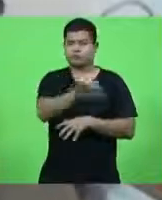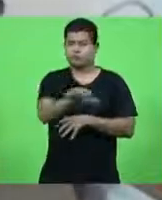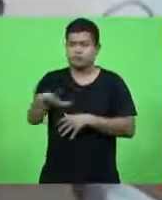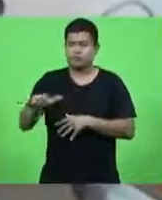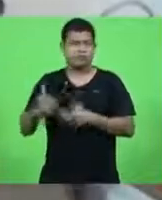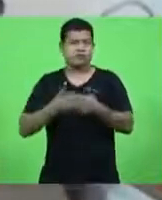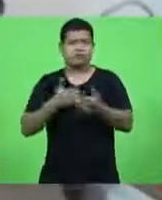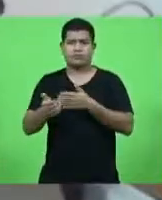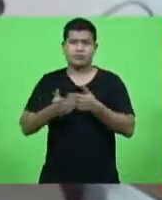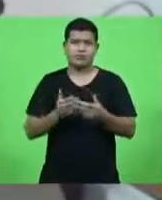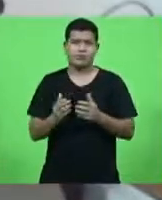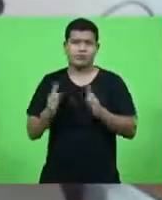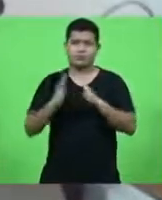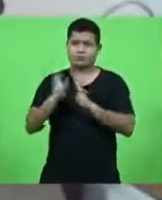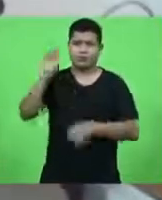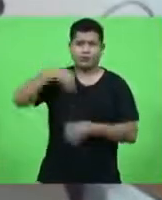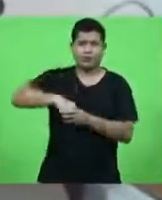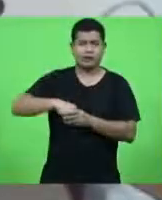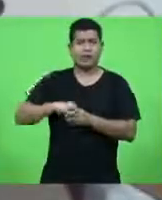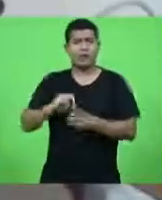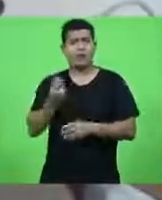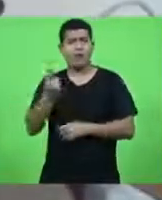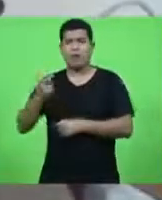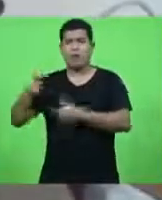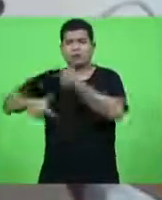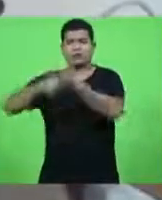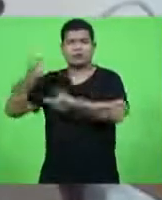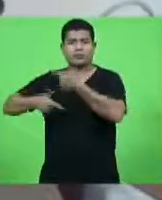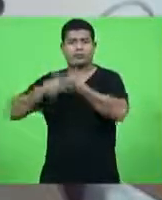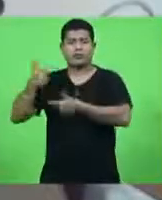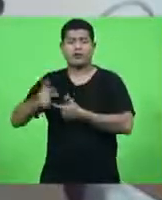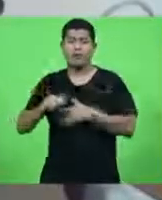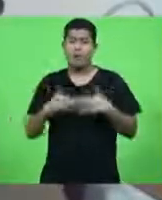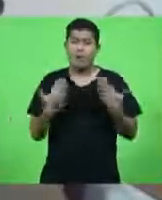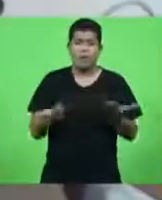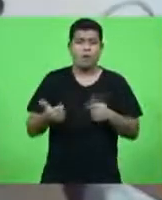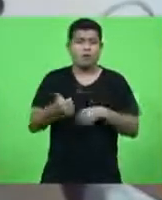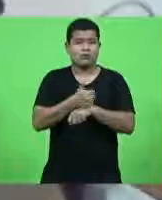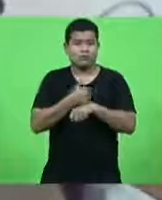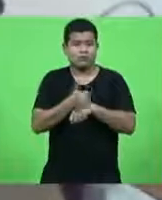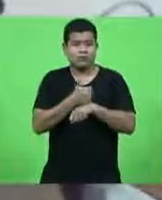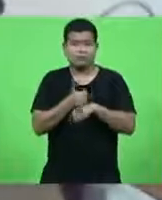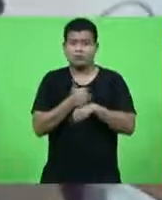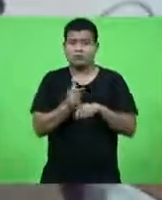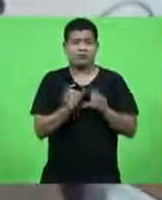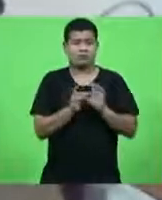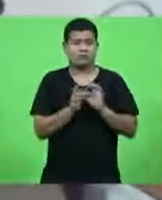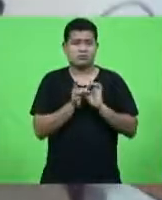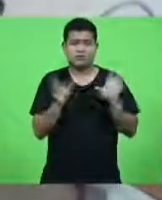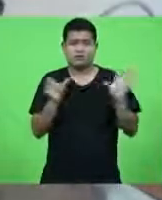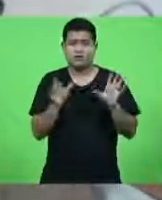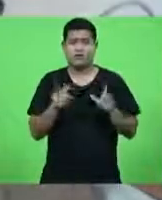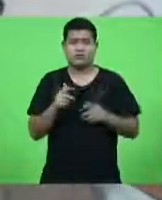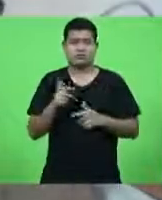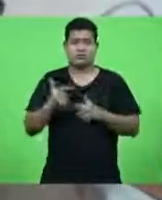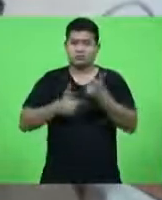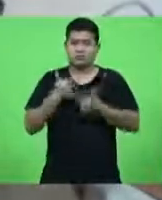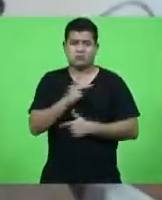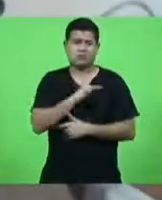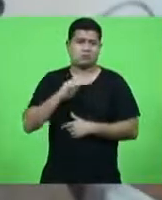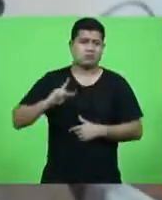de casa, seja no trabalho, seja como profissional liberal, no seu serviço público, enfim, onde ela quiser.